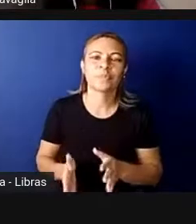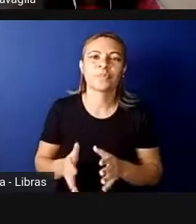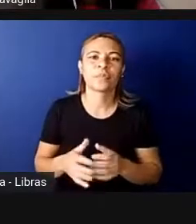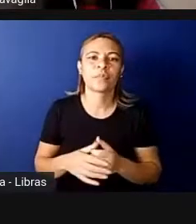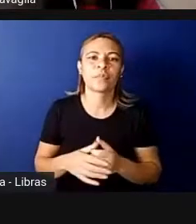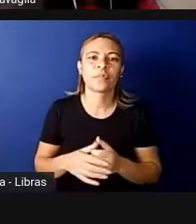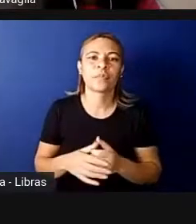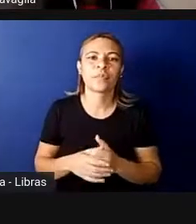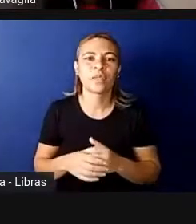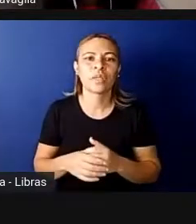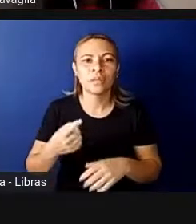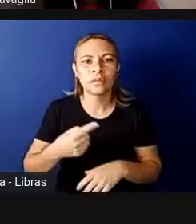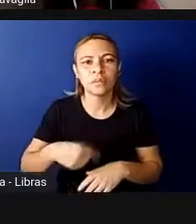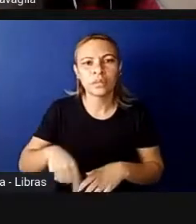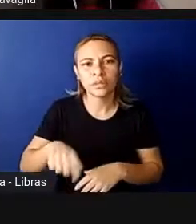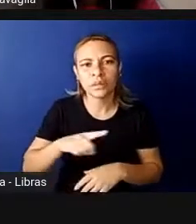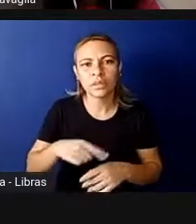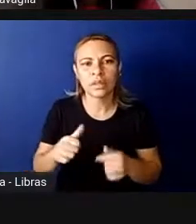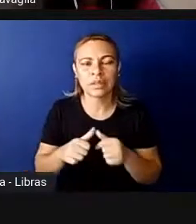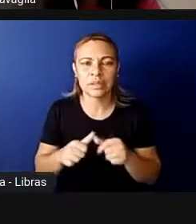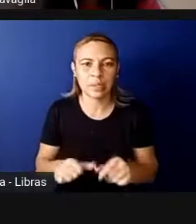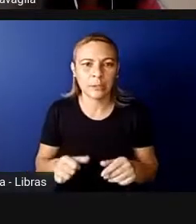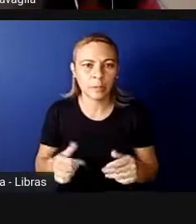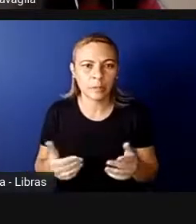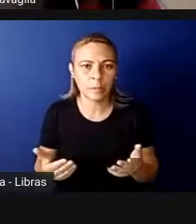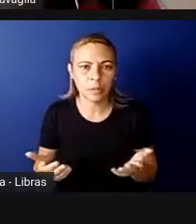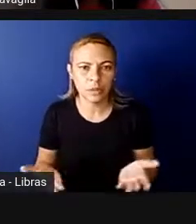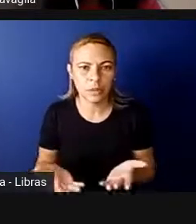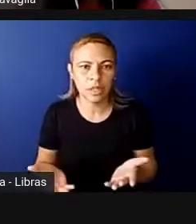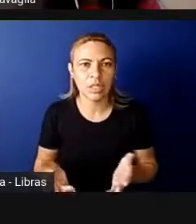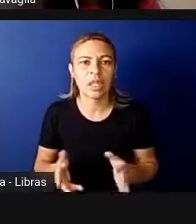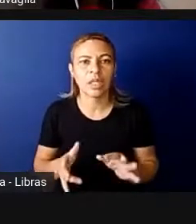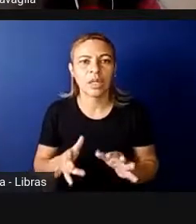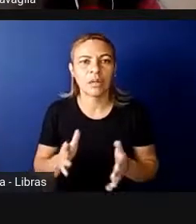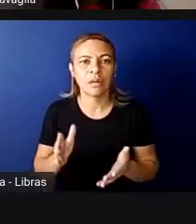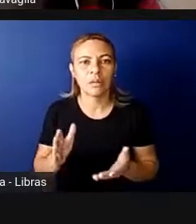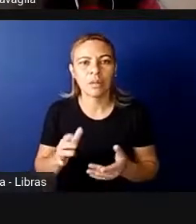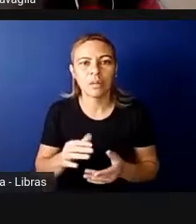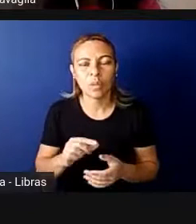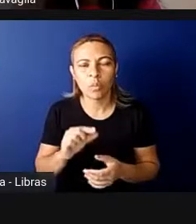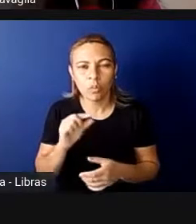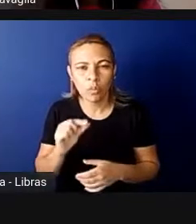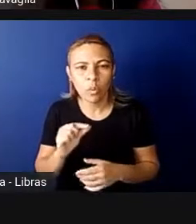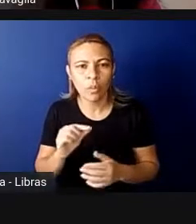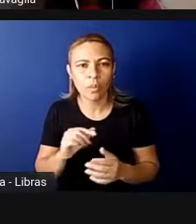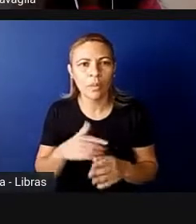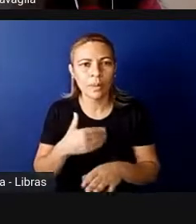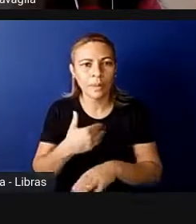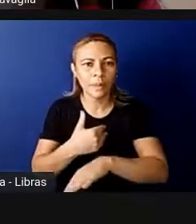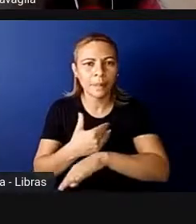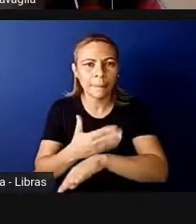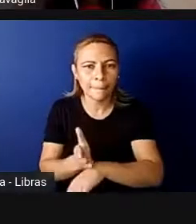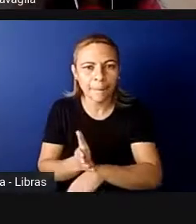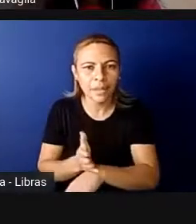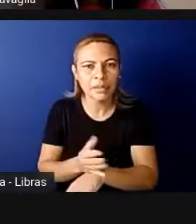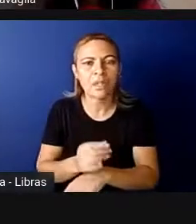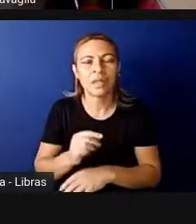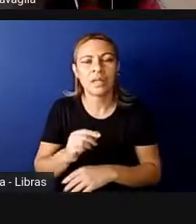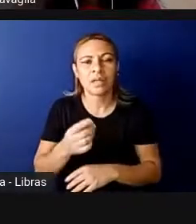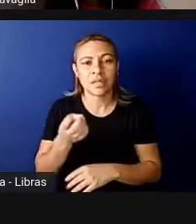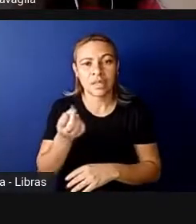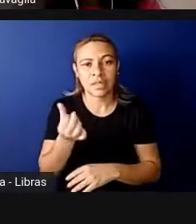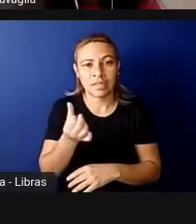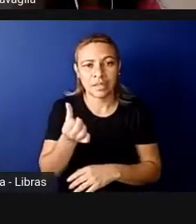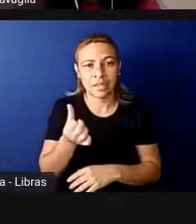Nós estamos, acertamos aqui de um pouco mais até os 16h43. Eu